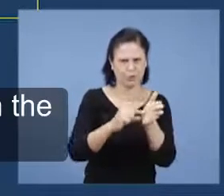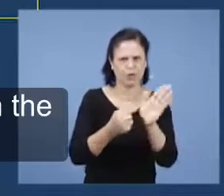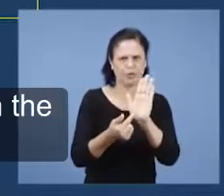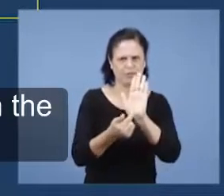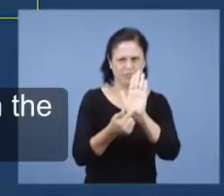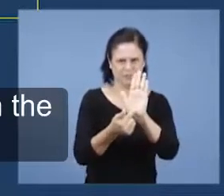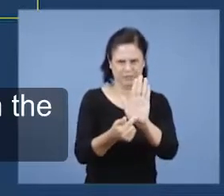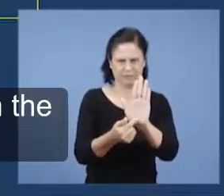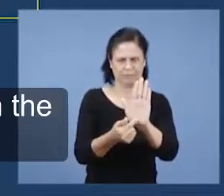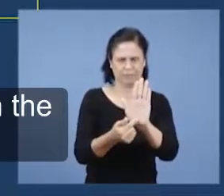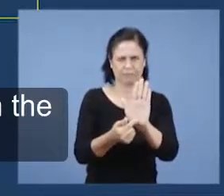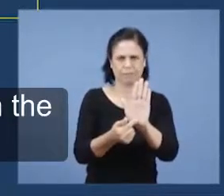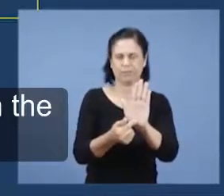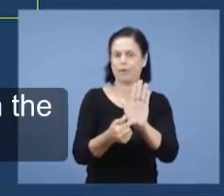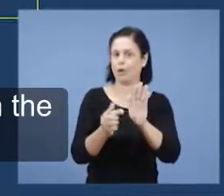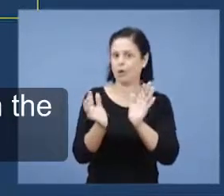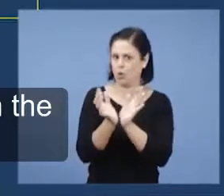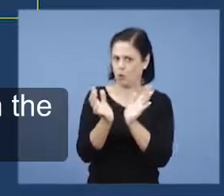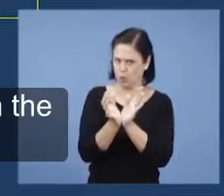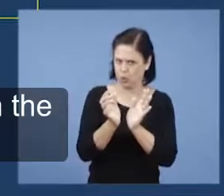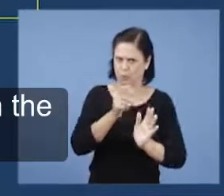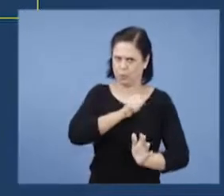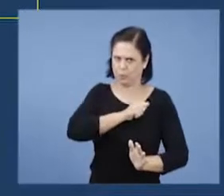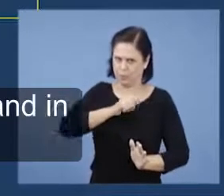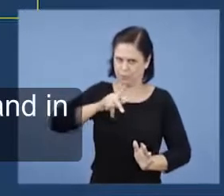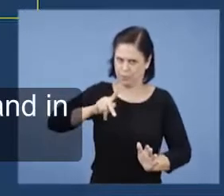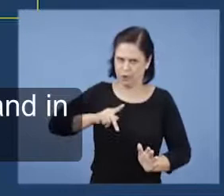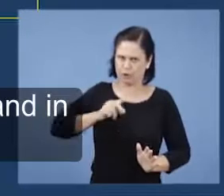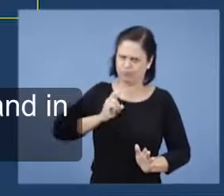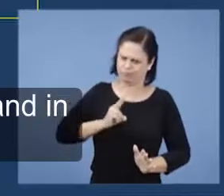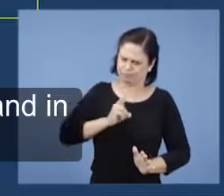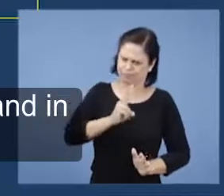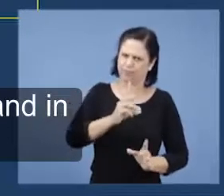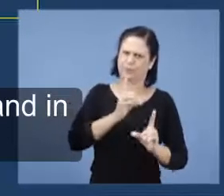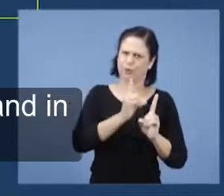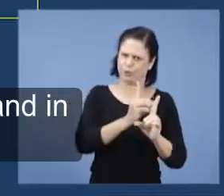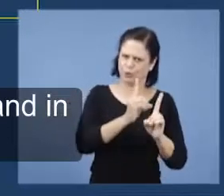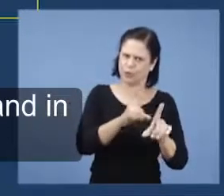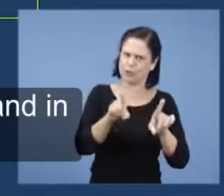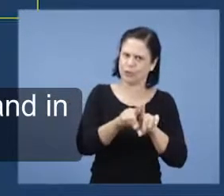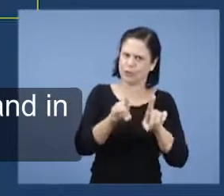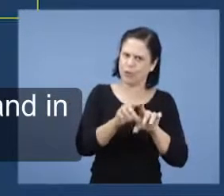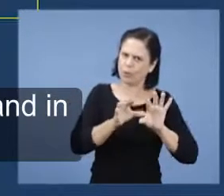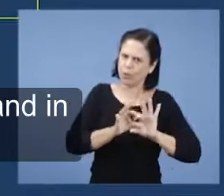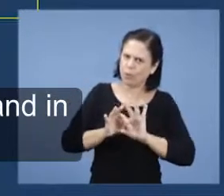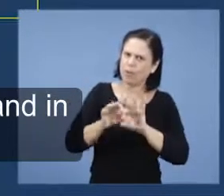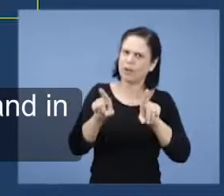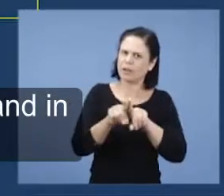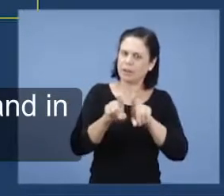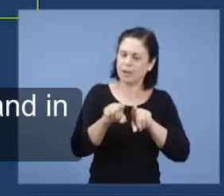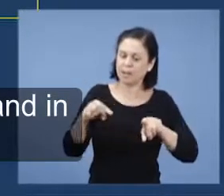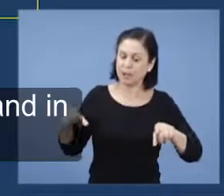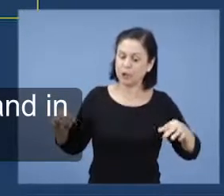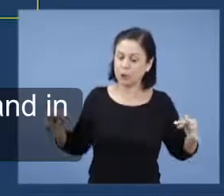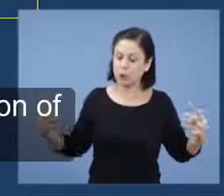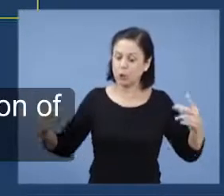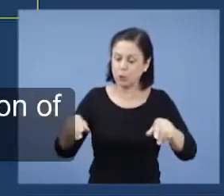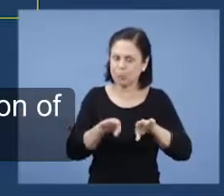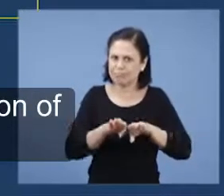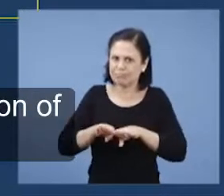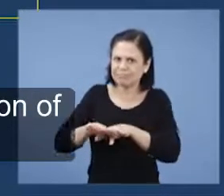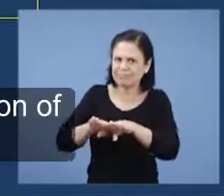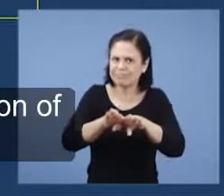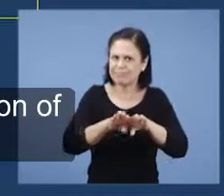diz, E perseveraram na doutrina dos apóstolos, e na comunhão, e no partido pão, e nas orações.